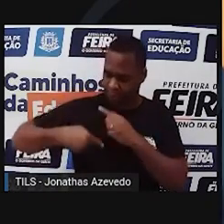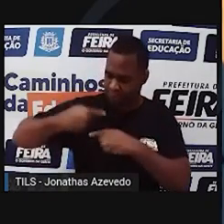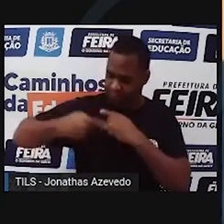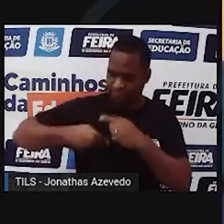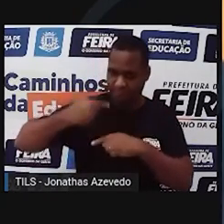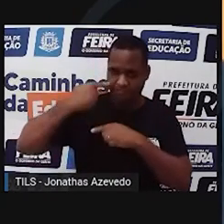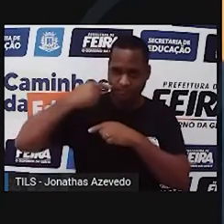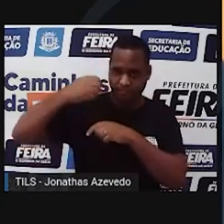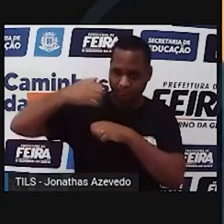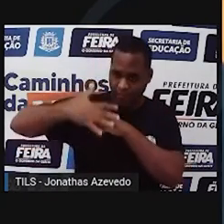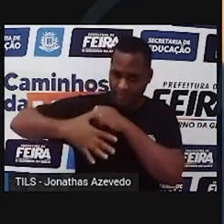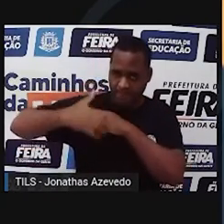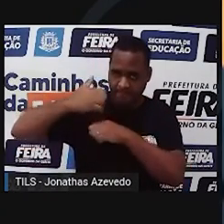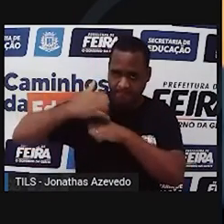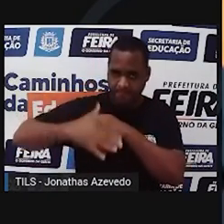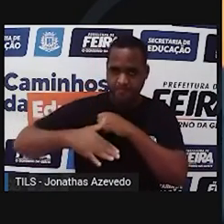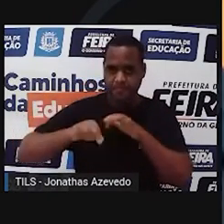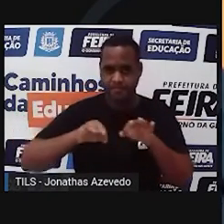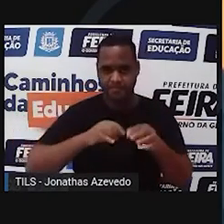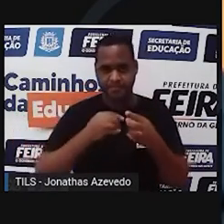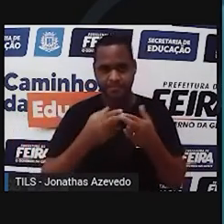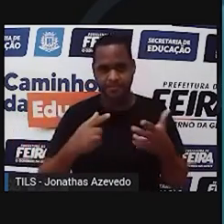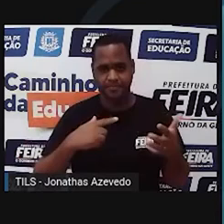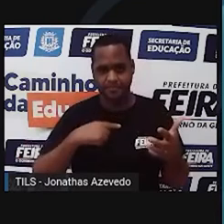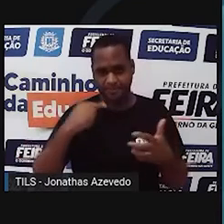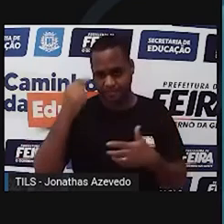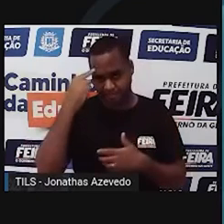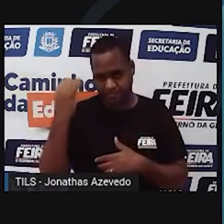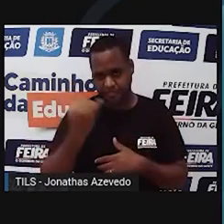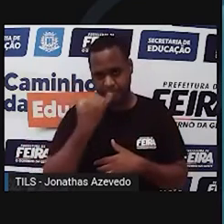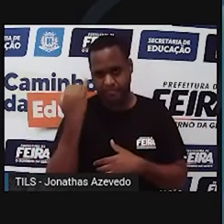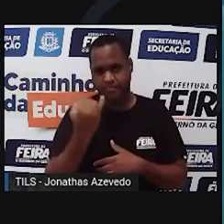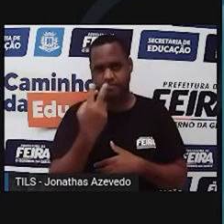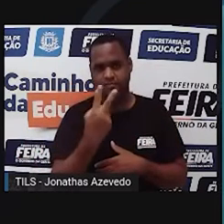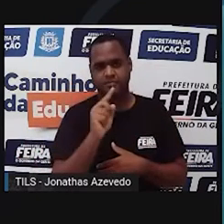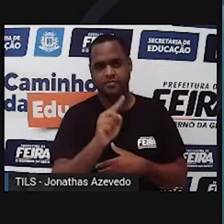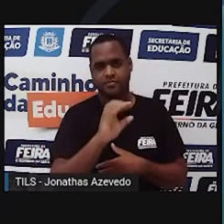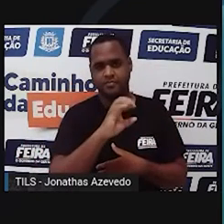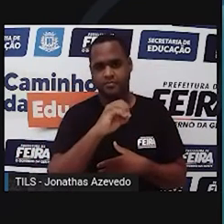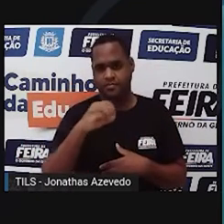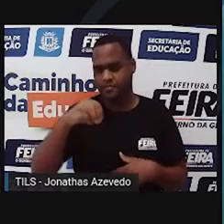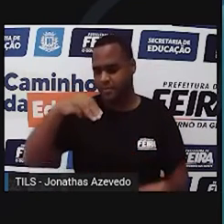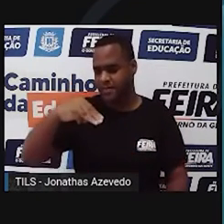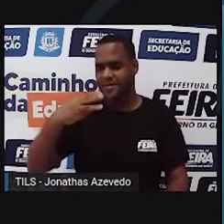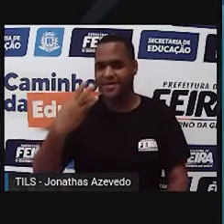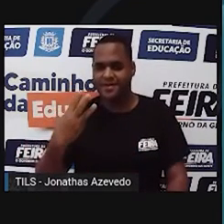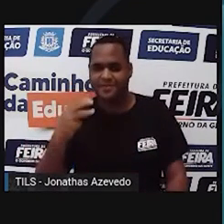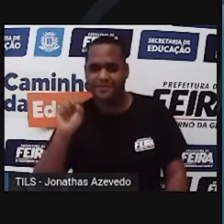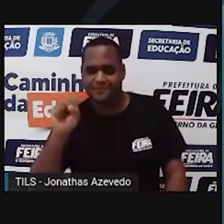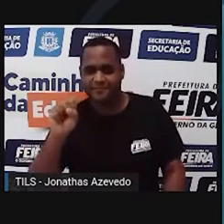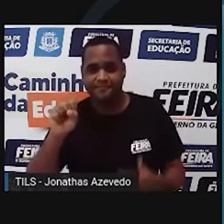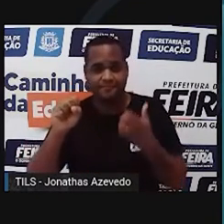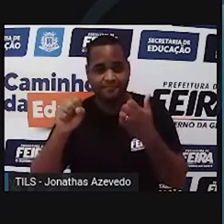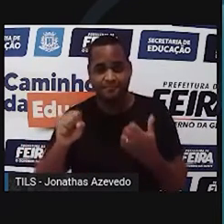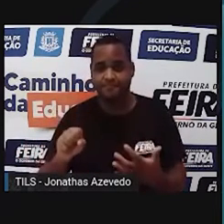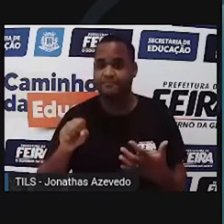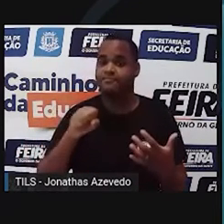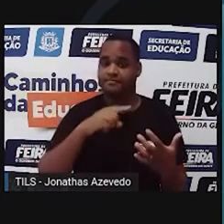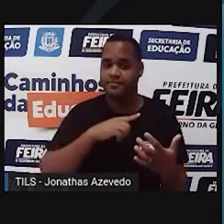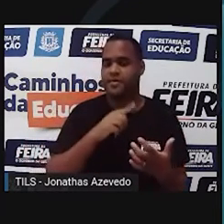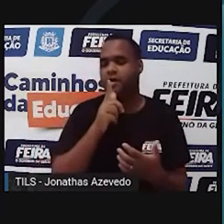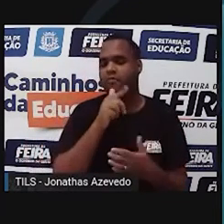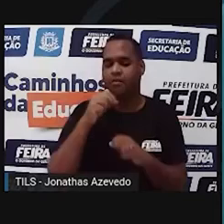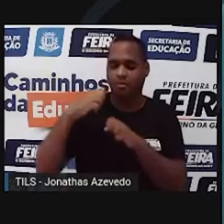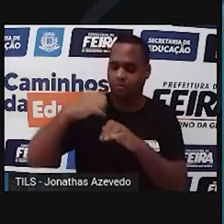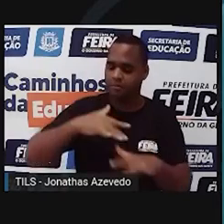para garantir um mínimo de 2 mil metros cúbicos por segundo de água